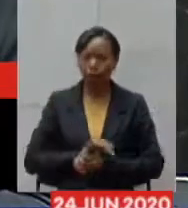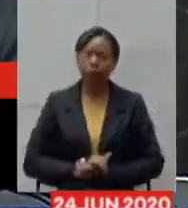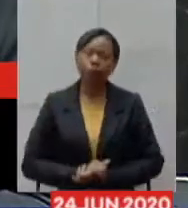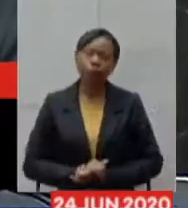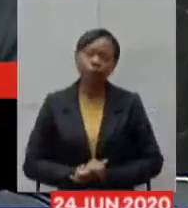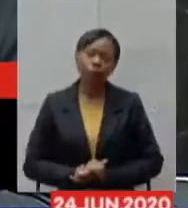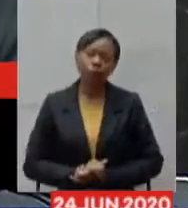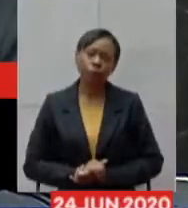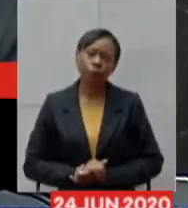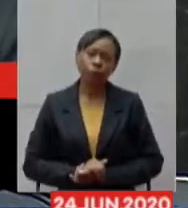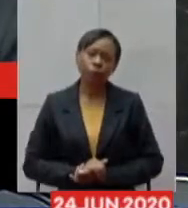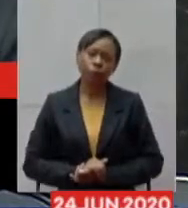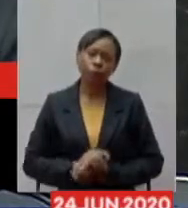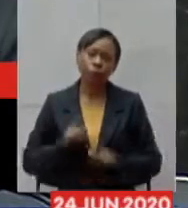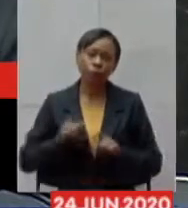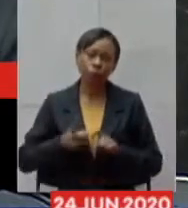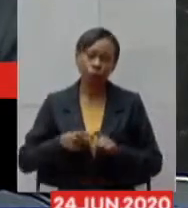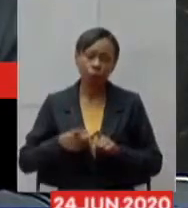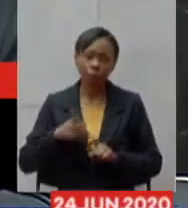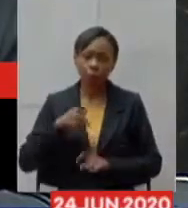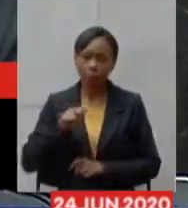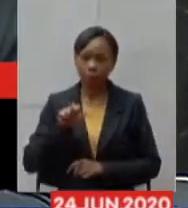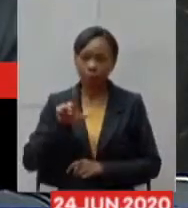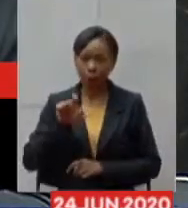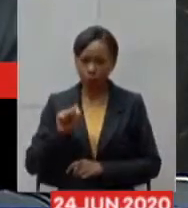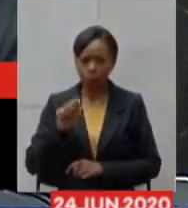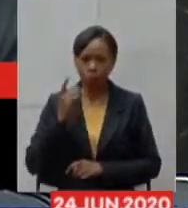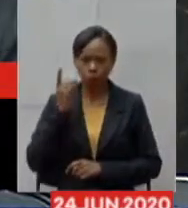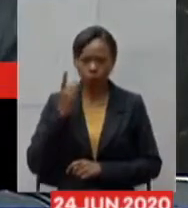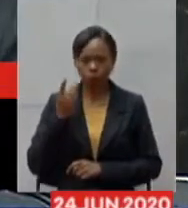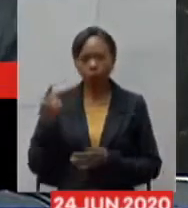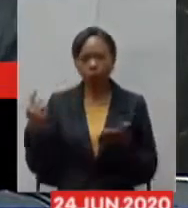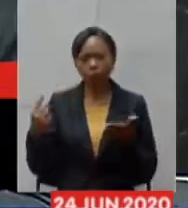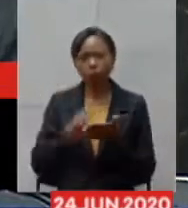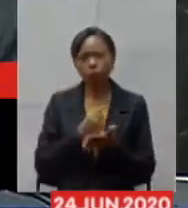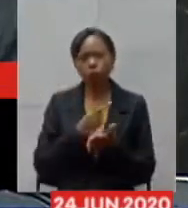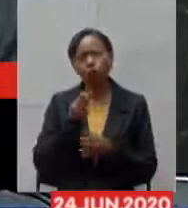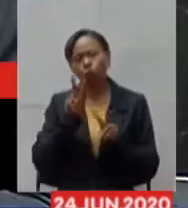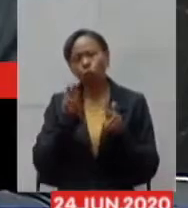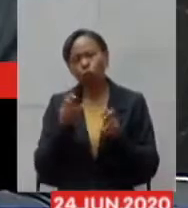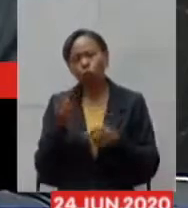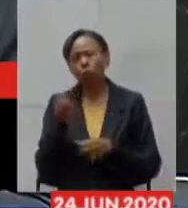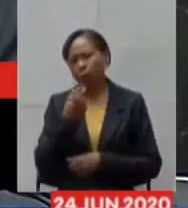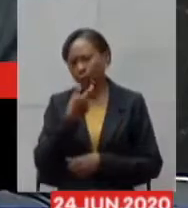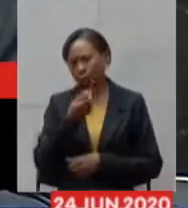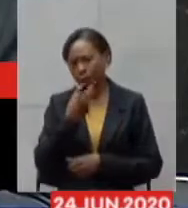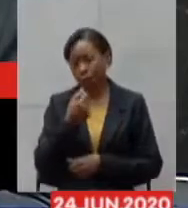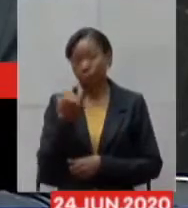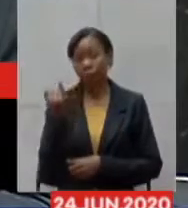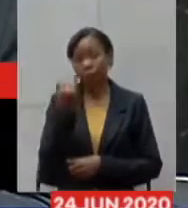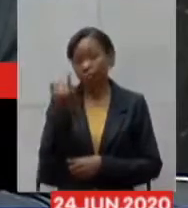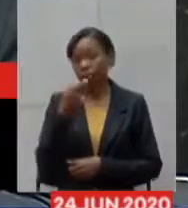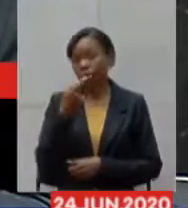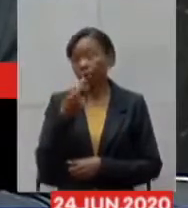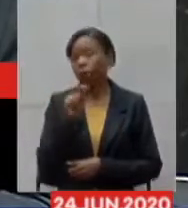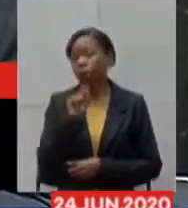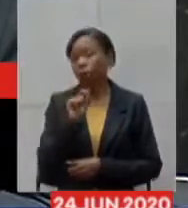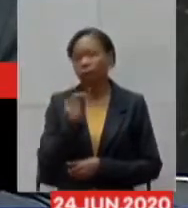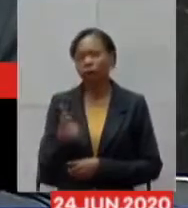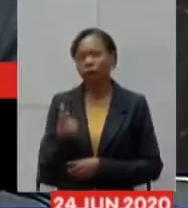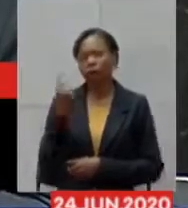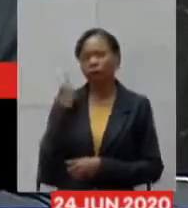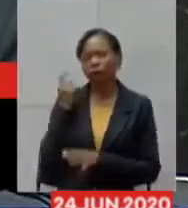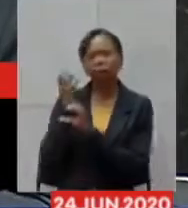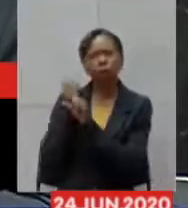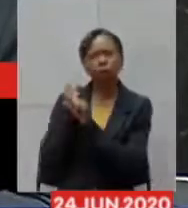questionamentos do doutor Paulo sobre os medicamentos é muito importante a gente reforçar aqui o último levantamento que nós